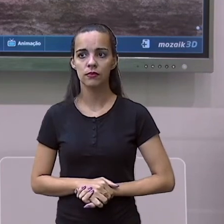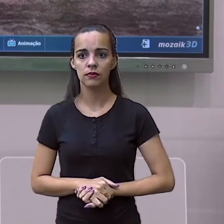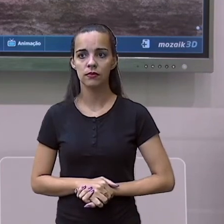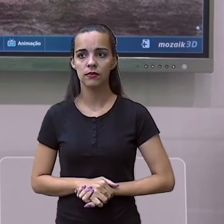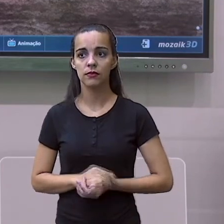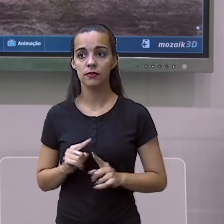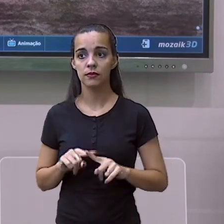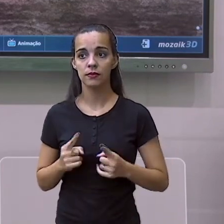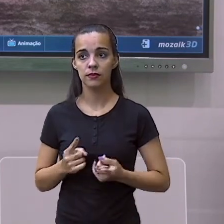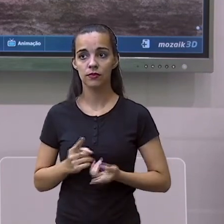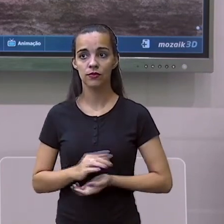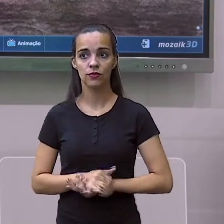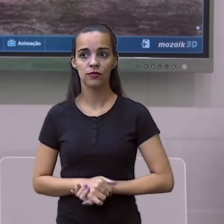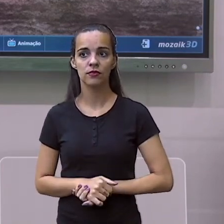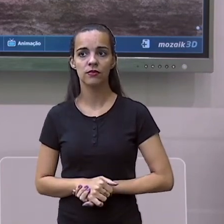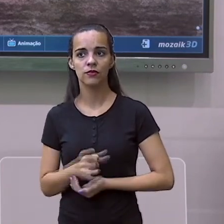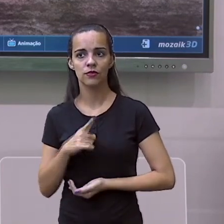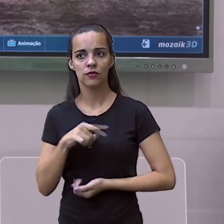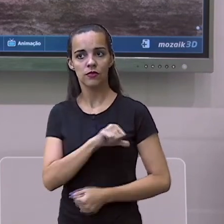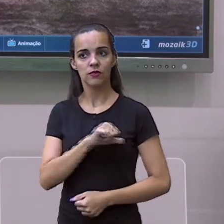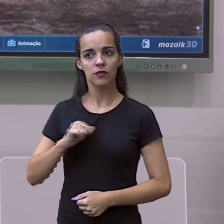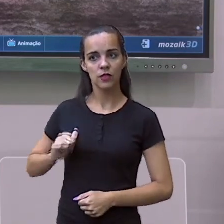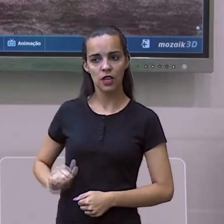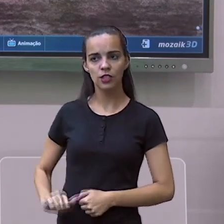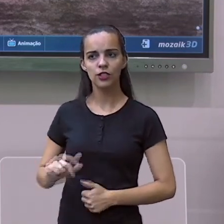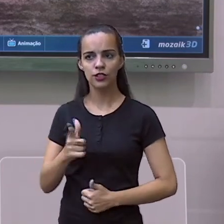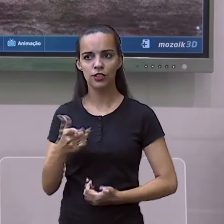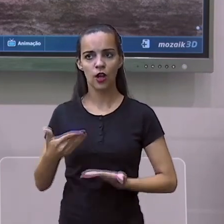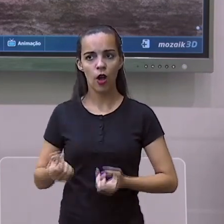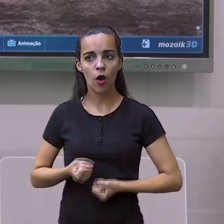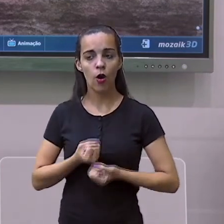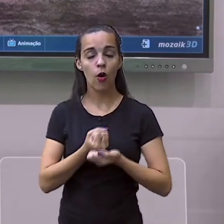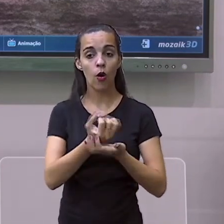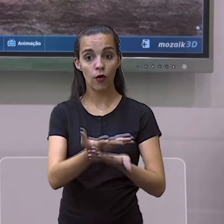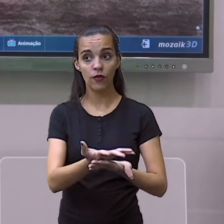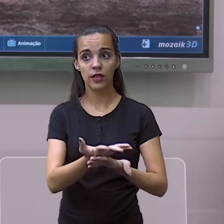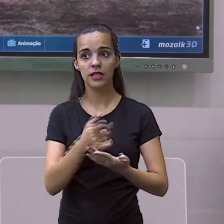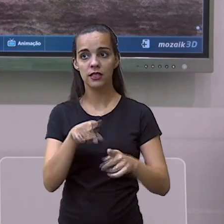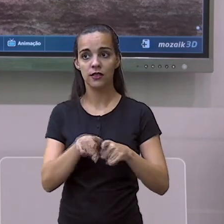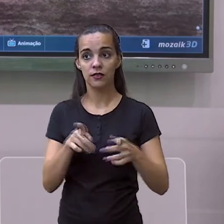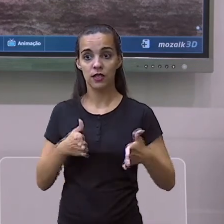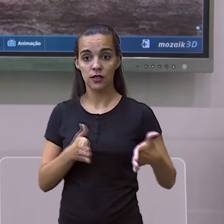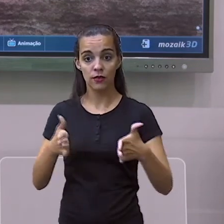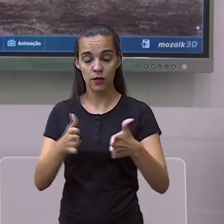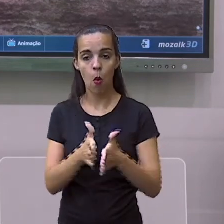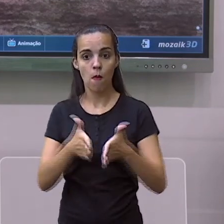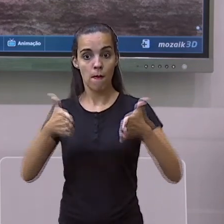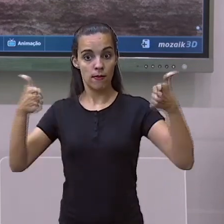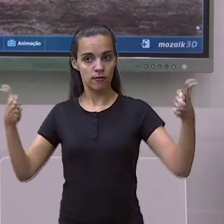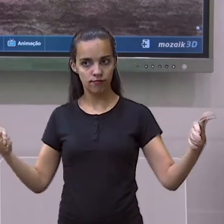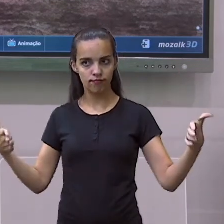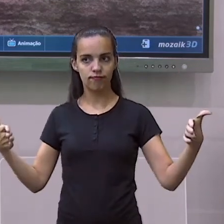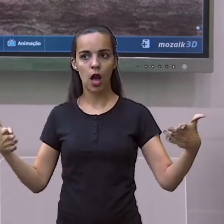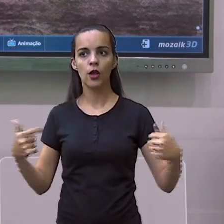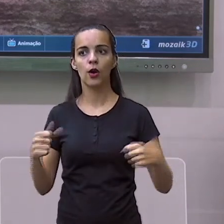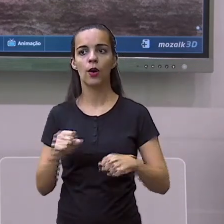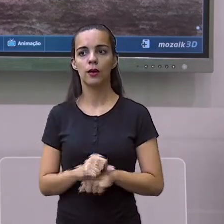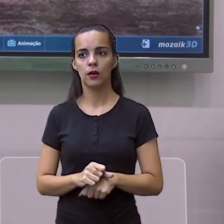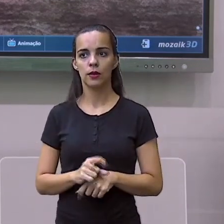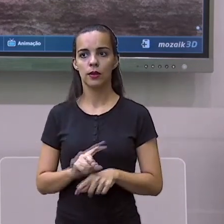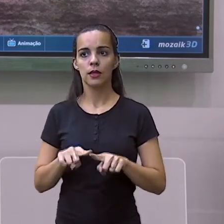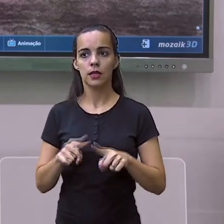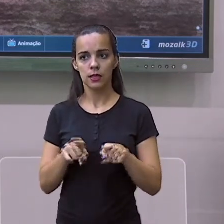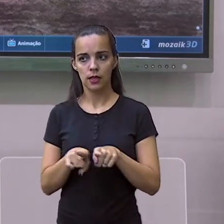Mas, a China já está propondo fazer um canal maior do que o canal do Panamá na